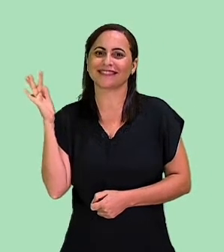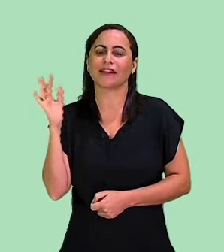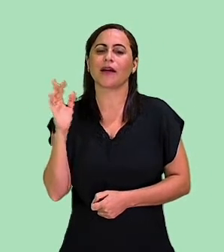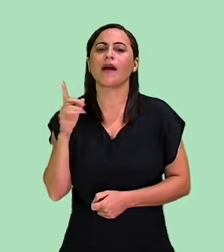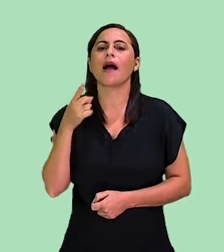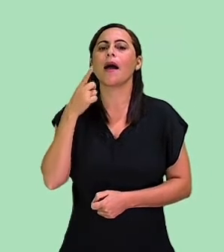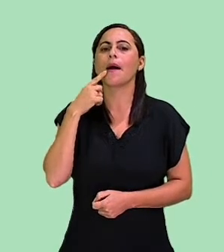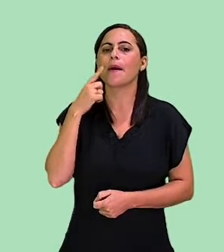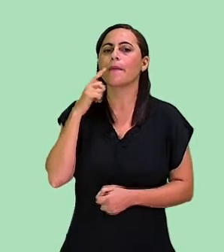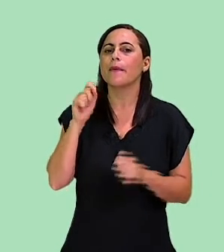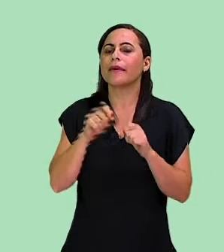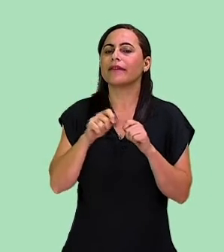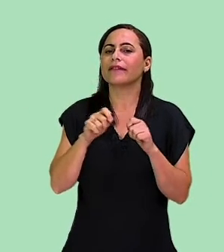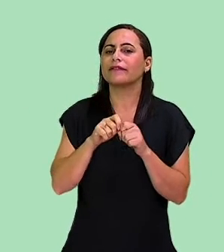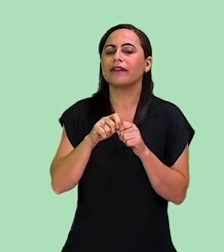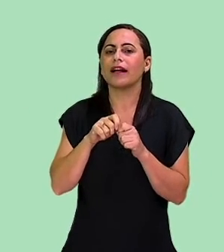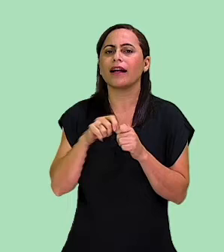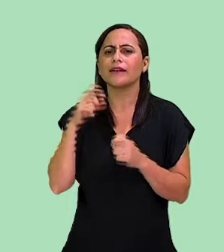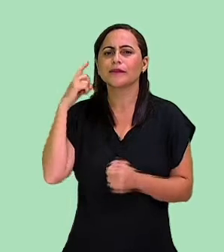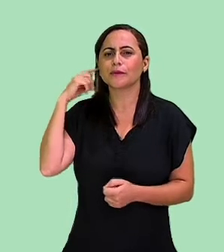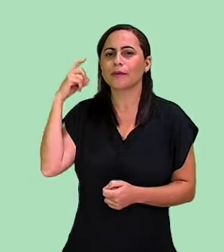que a nossa boca produz quando...